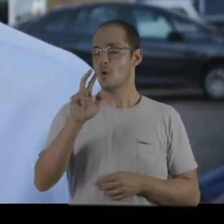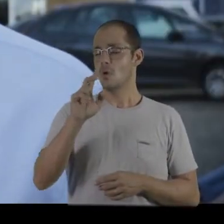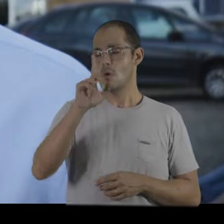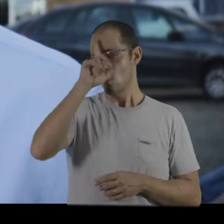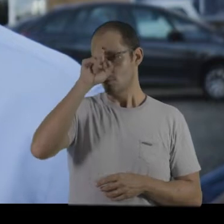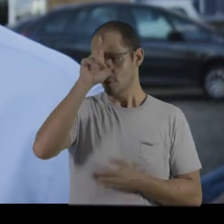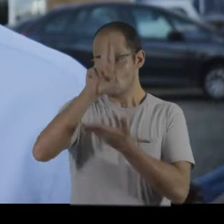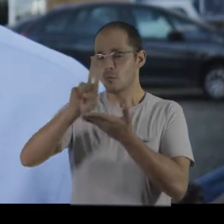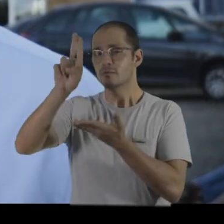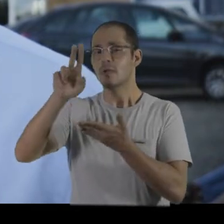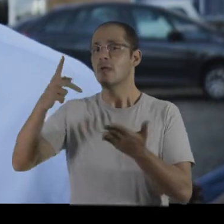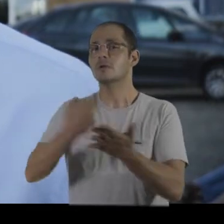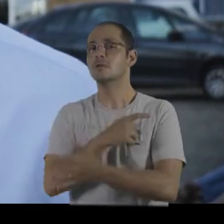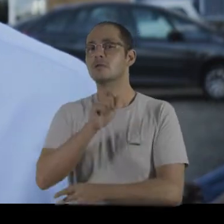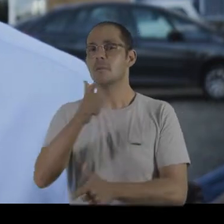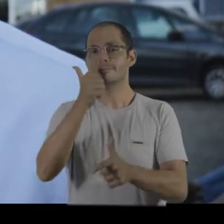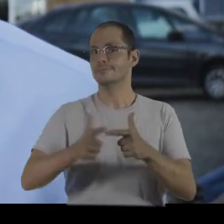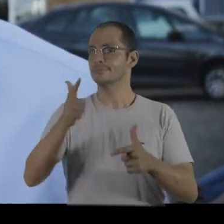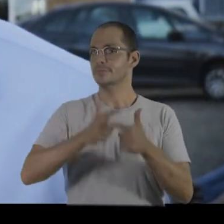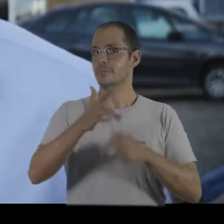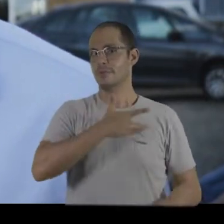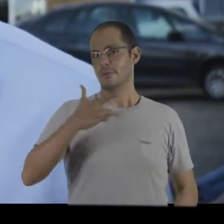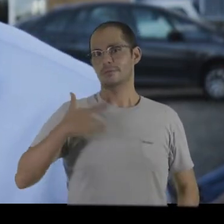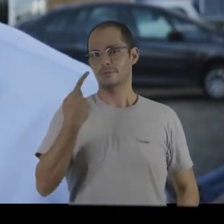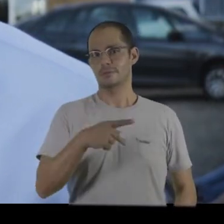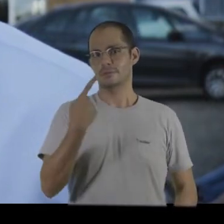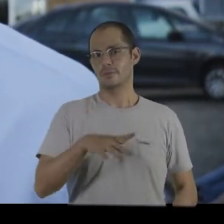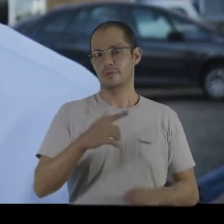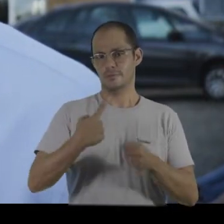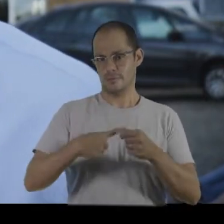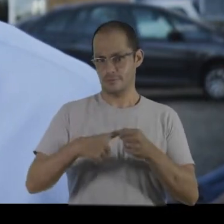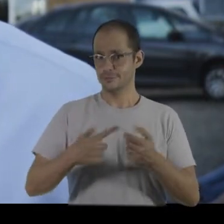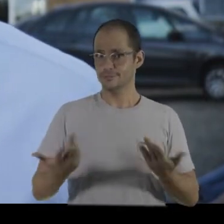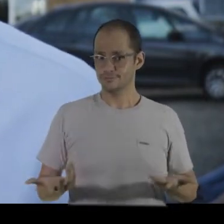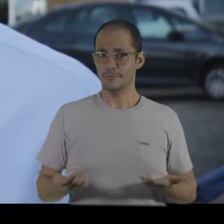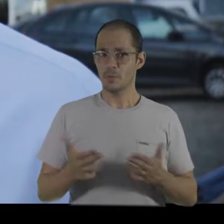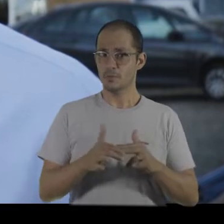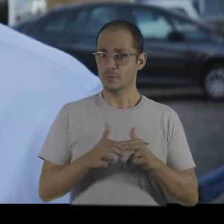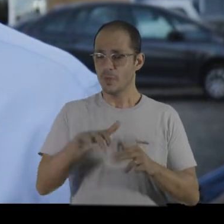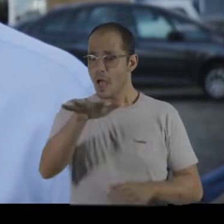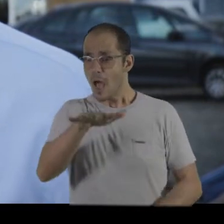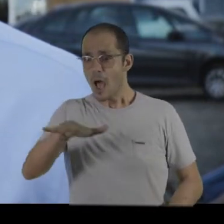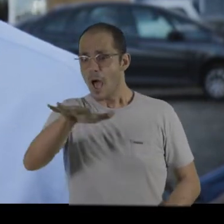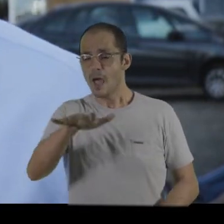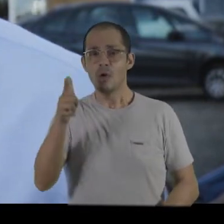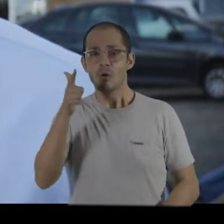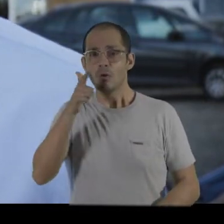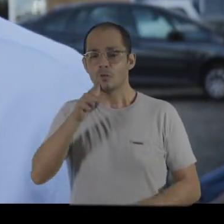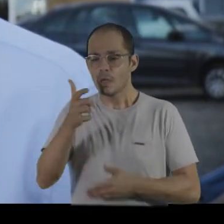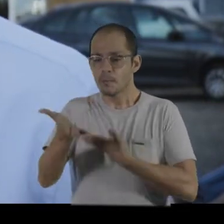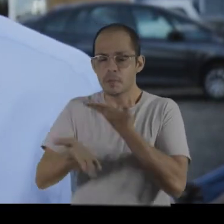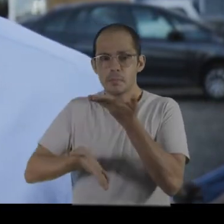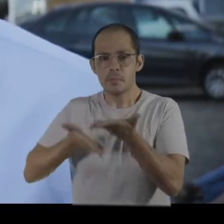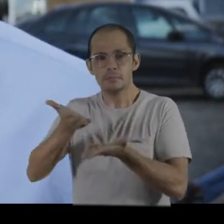certeza geraria uma lacuna enorme na saúde do município. Então, muitas áreas que a gente consegue